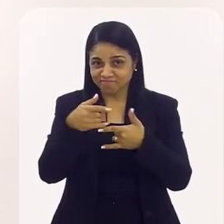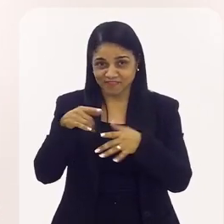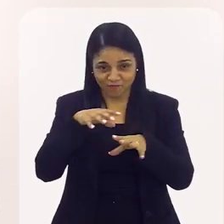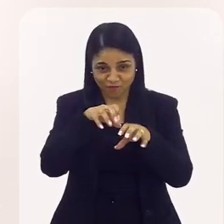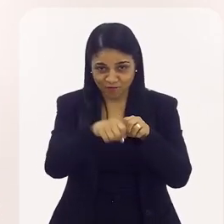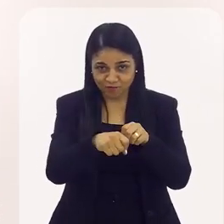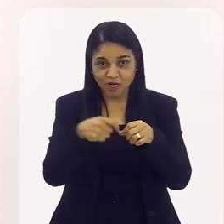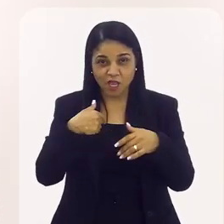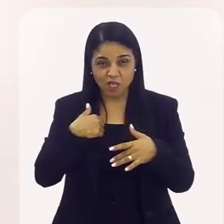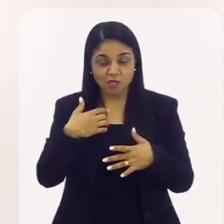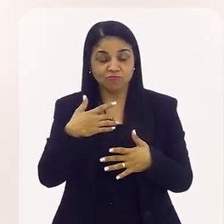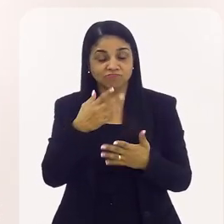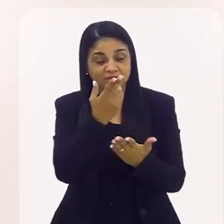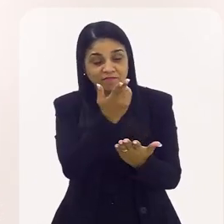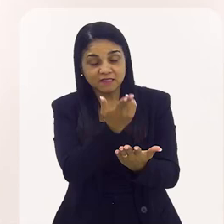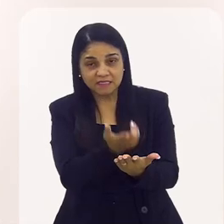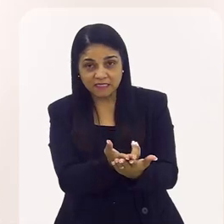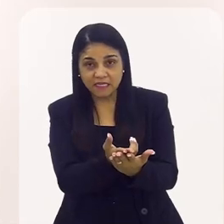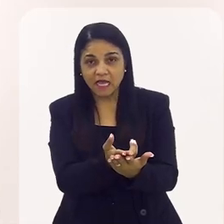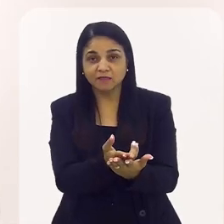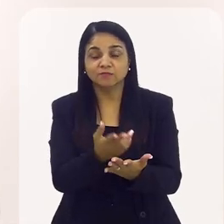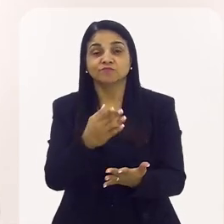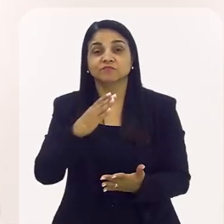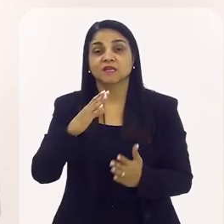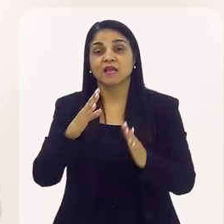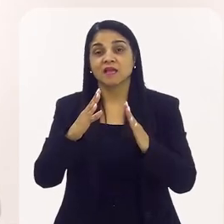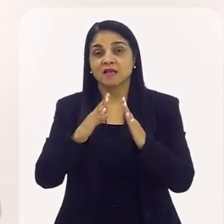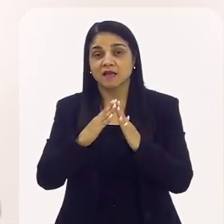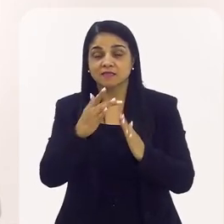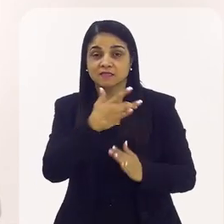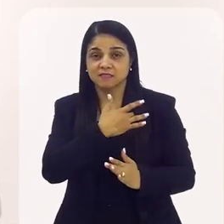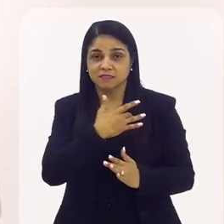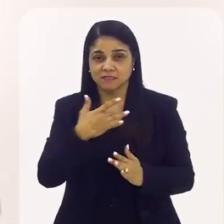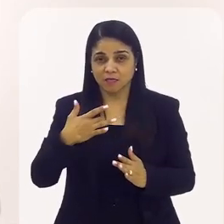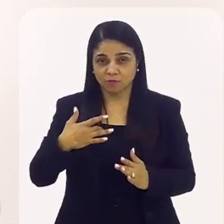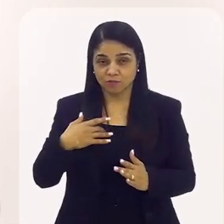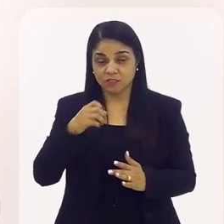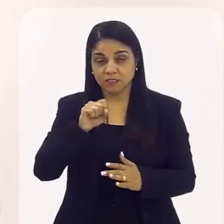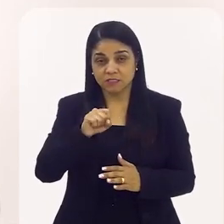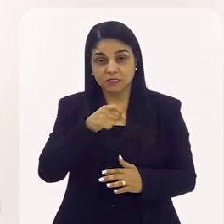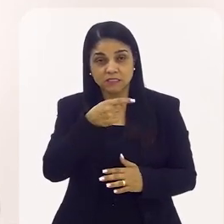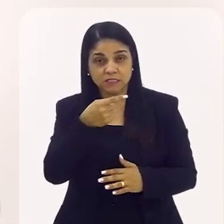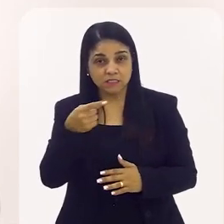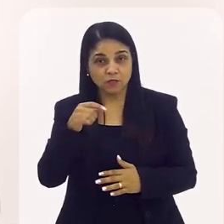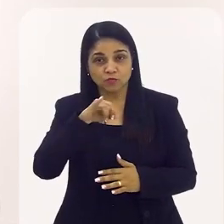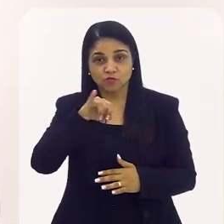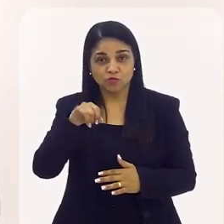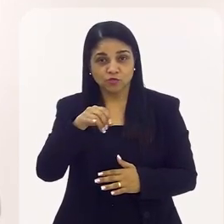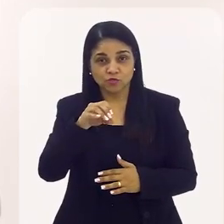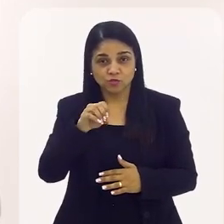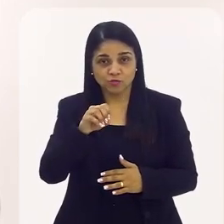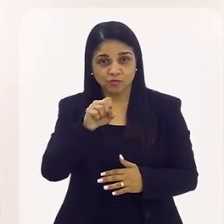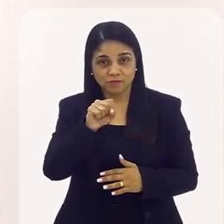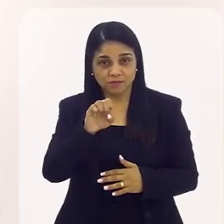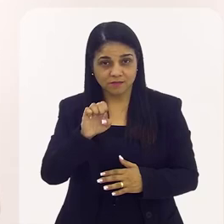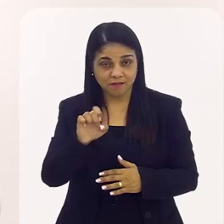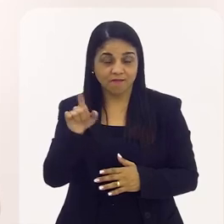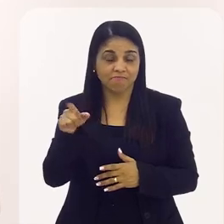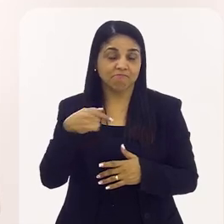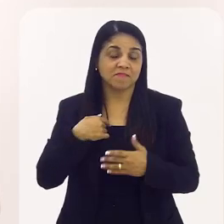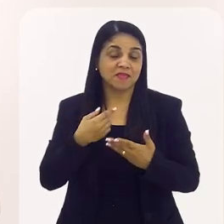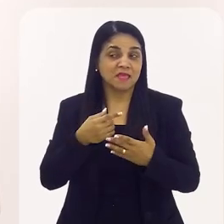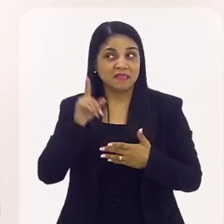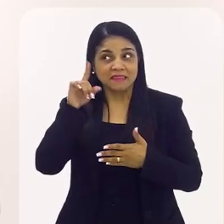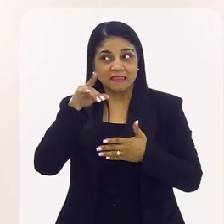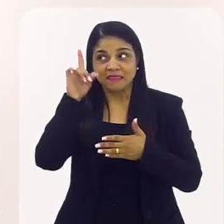estava na Casa de Saúde São Luís, São José. E deve ter sido por isso que Deus me